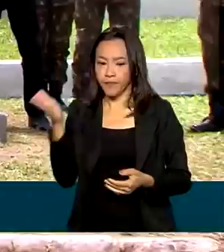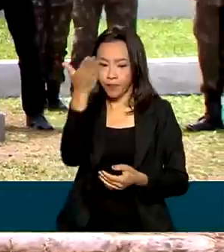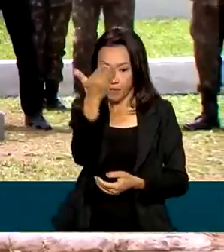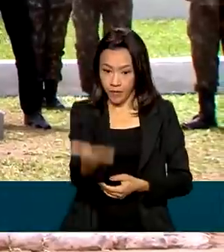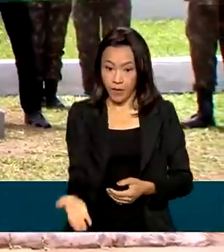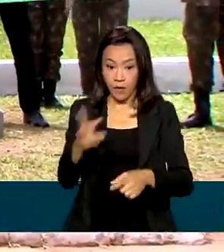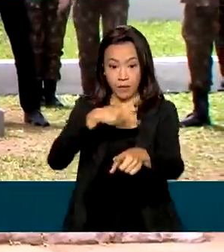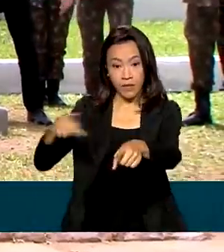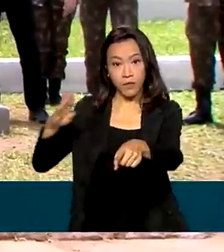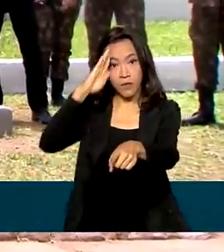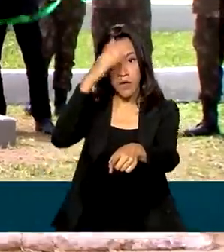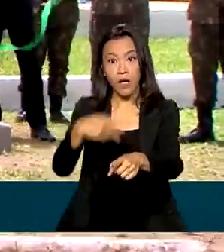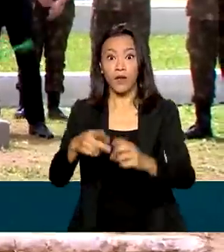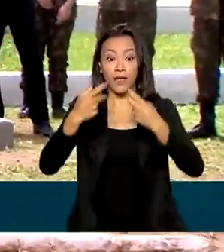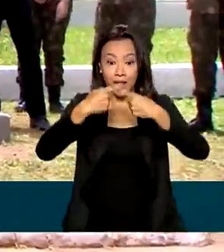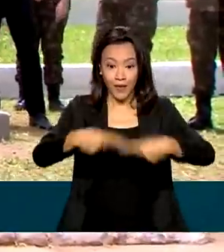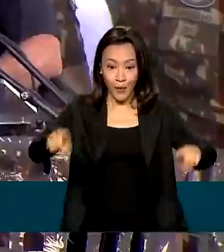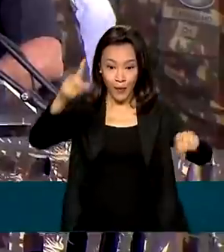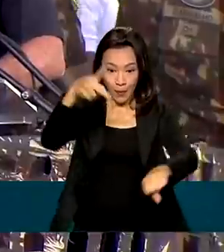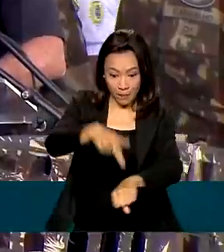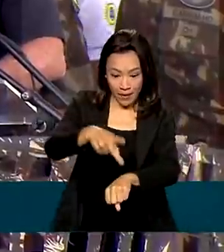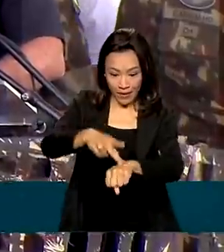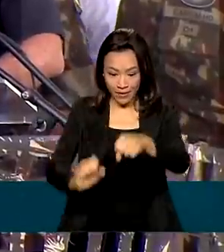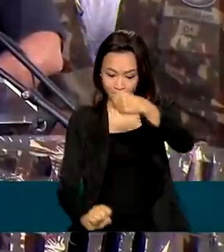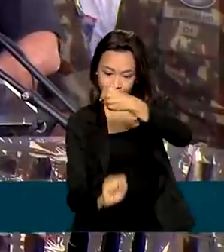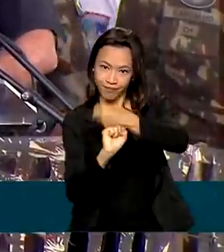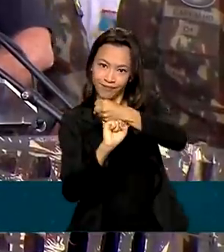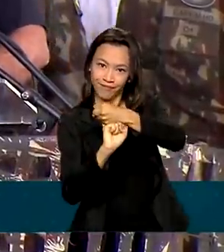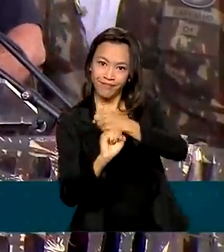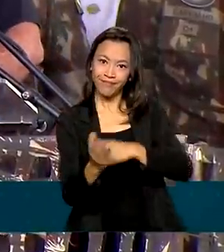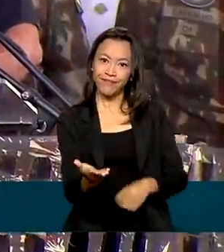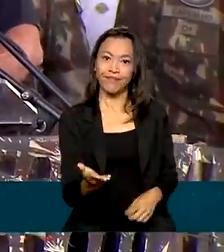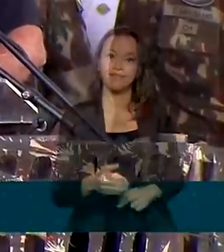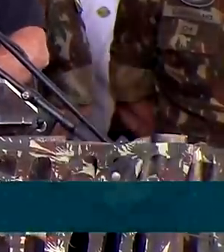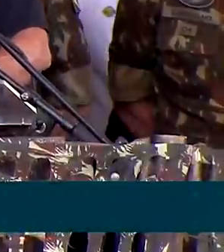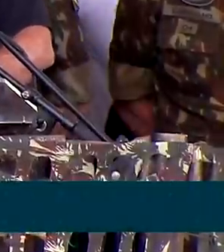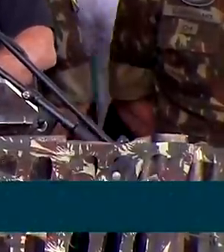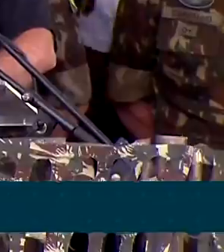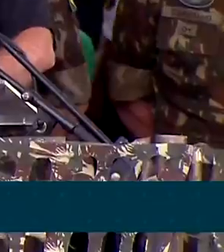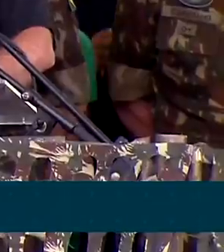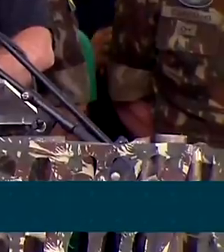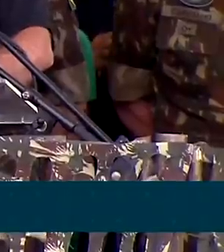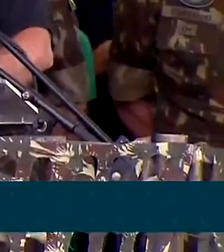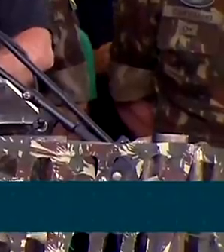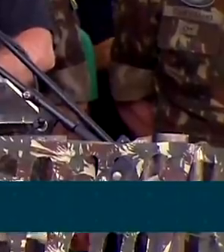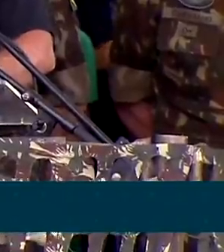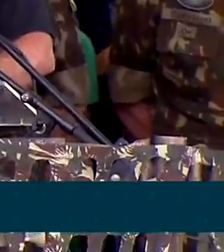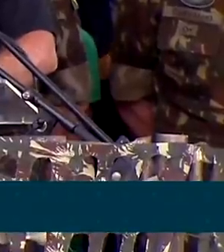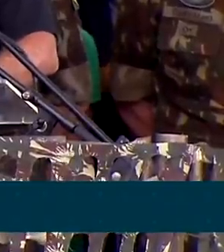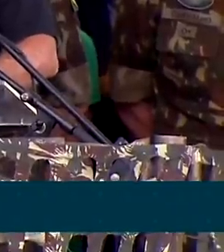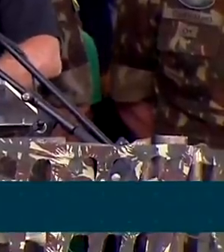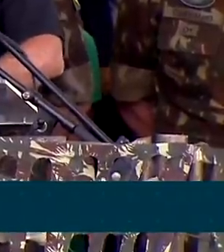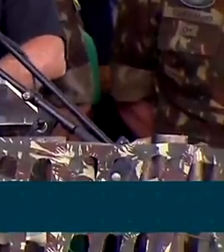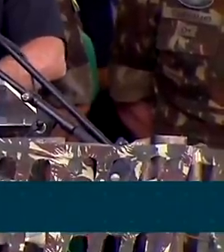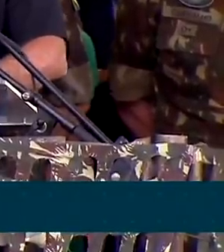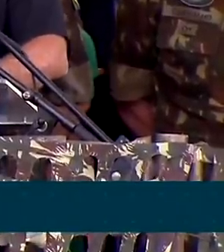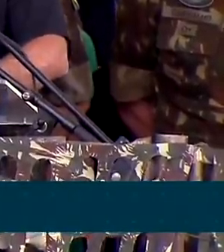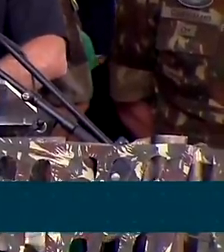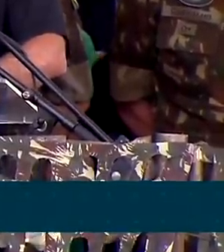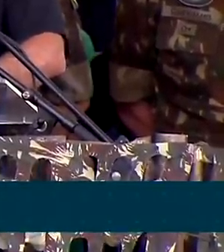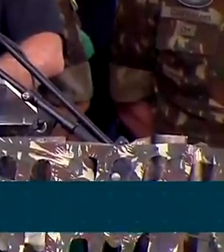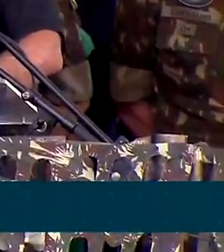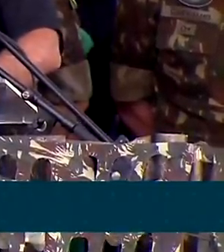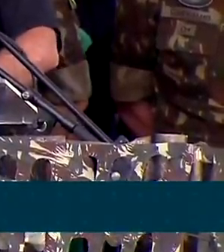inaugurou a pedra fundamental da obra. A instrução melhor centralizada será melhor administrada,